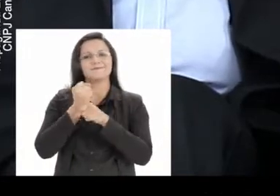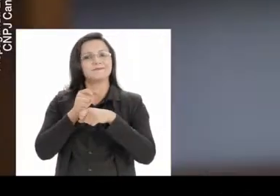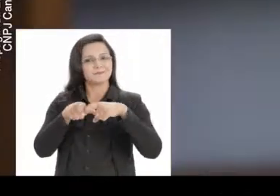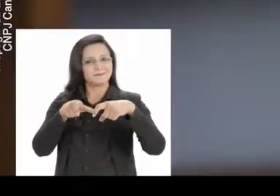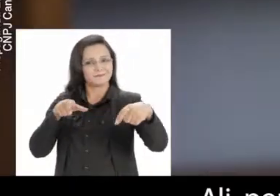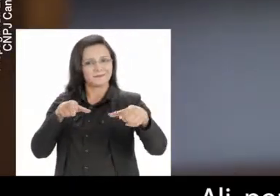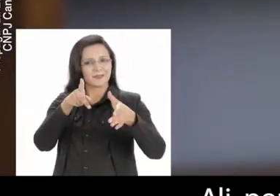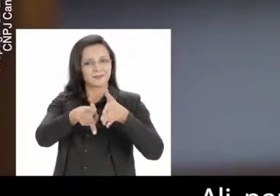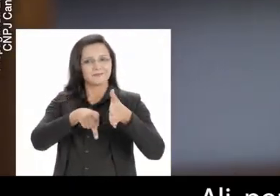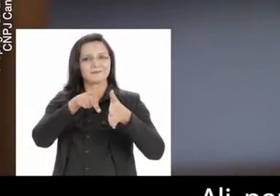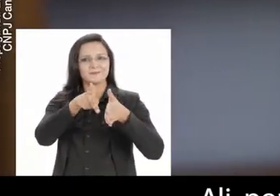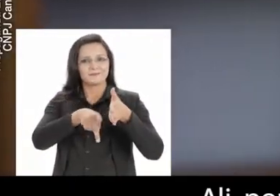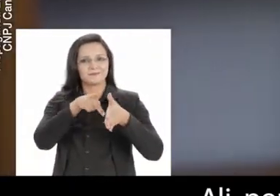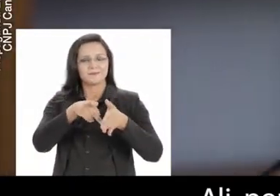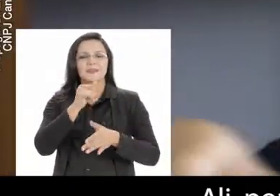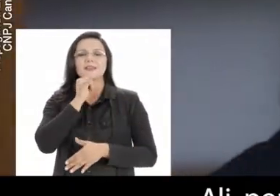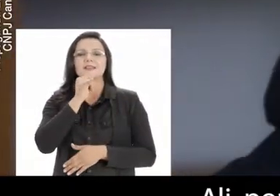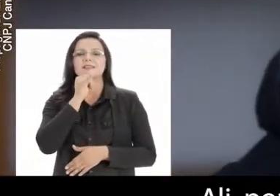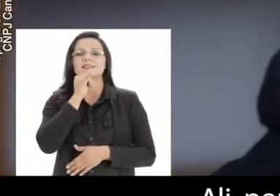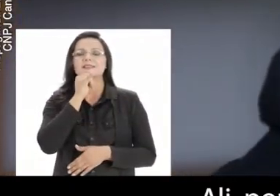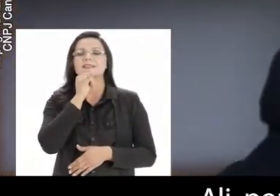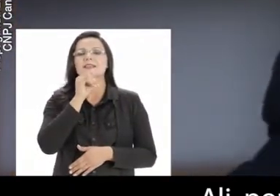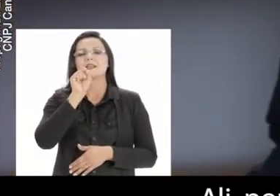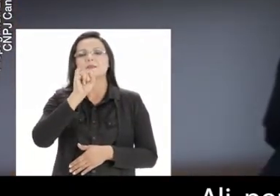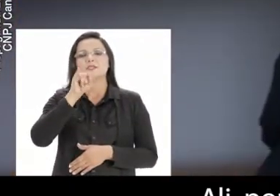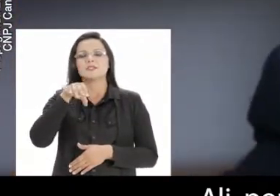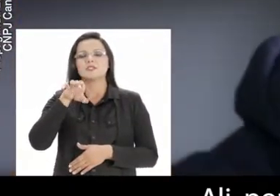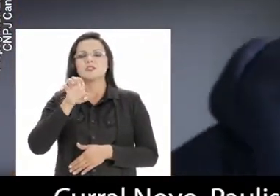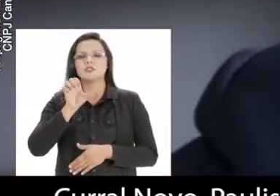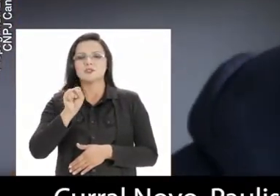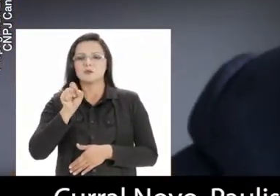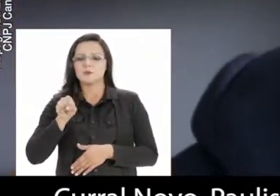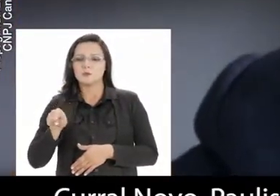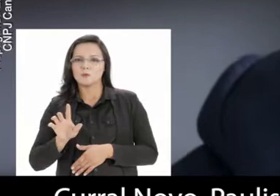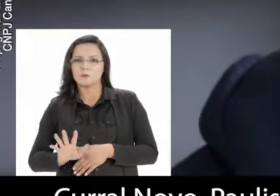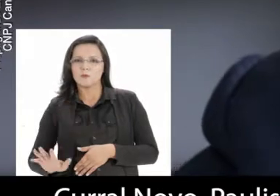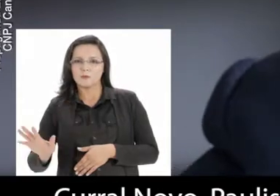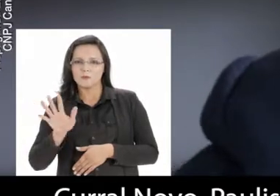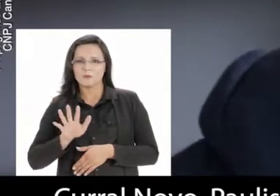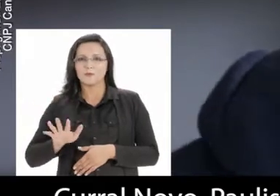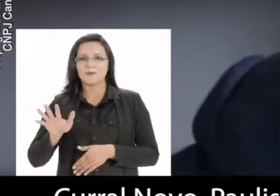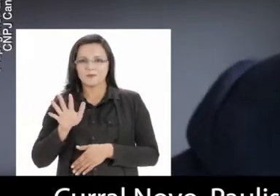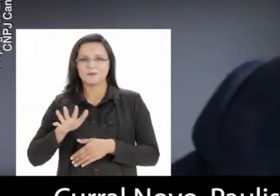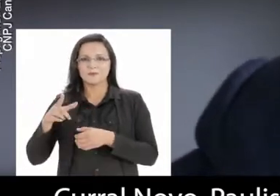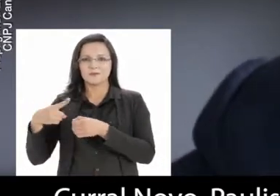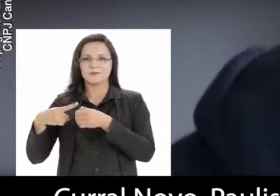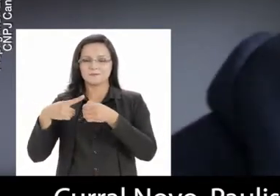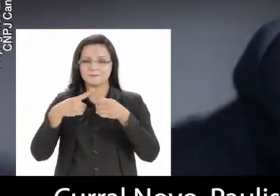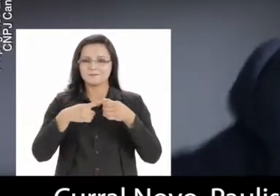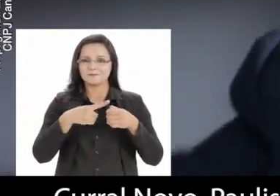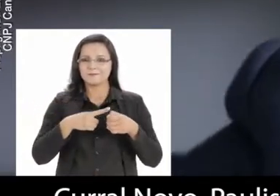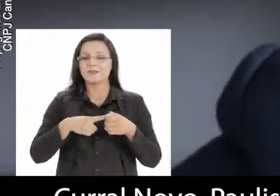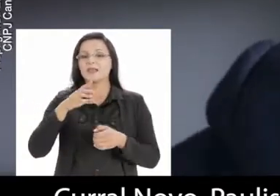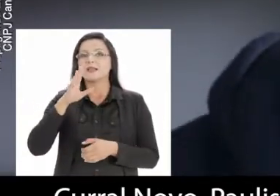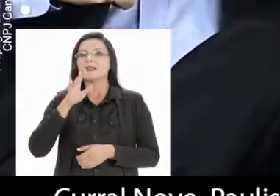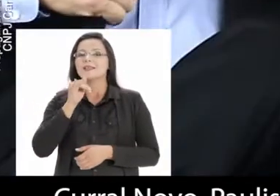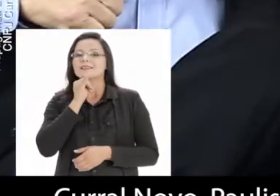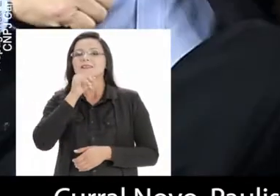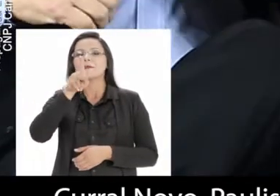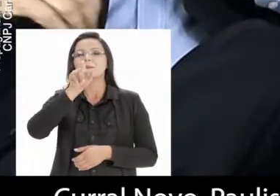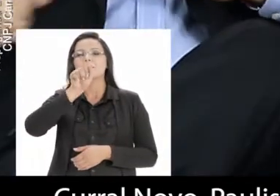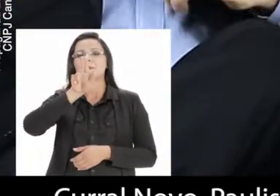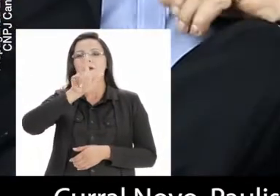ferrovia. Ali, por exemplo, na região de Simões, Caridade, Curral Novo, Paulistana, Jacobina. Aliás, Paulistana,